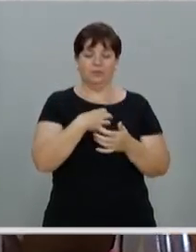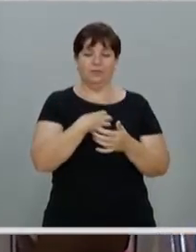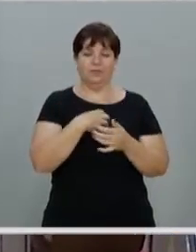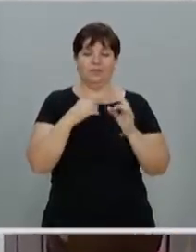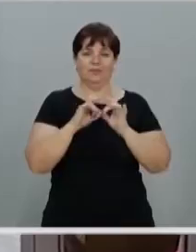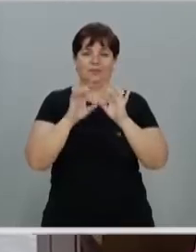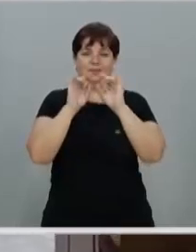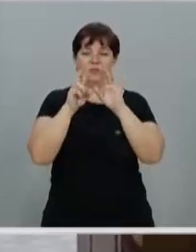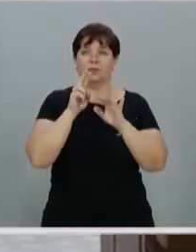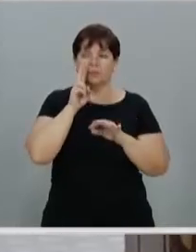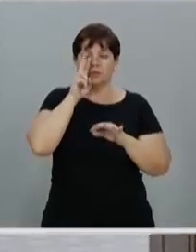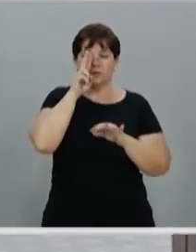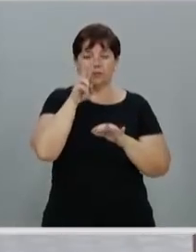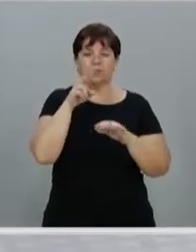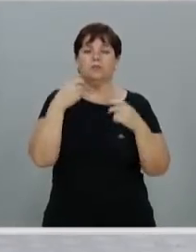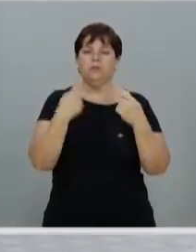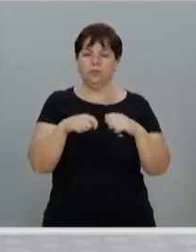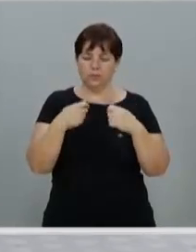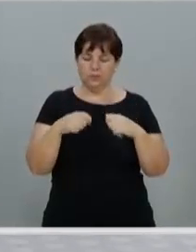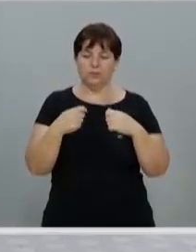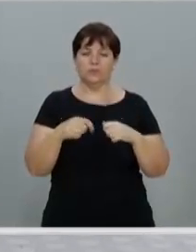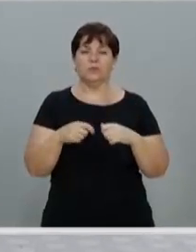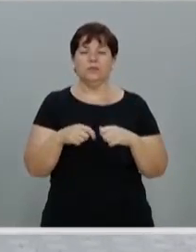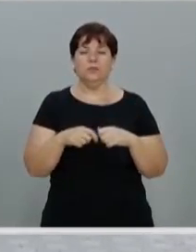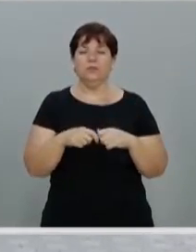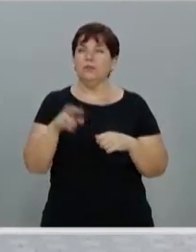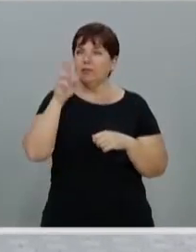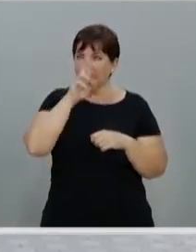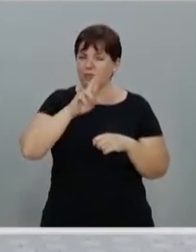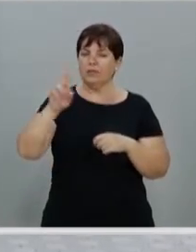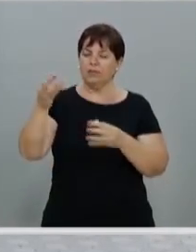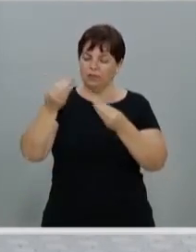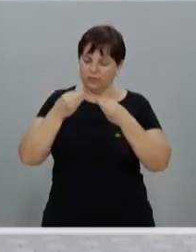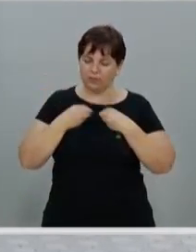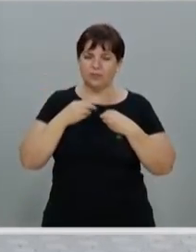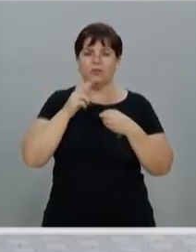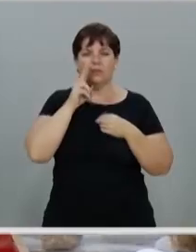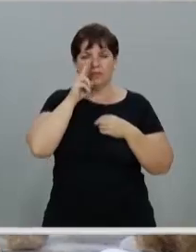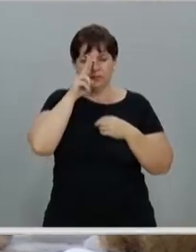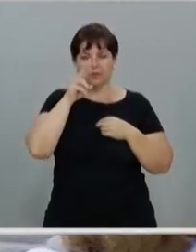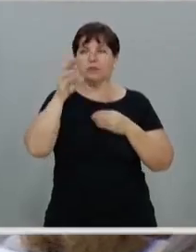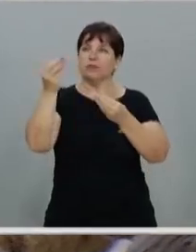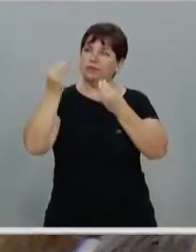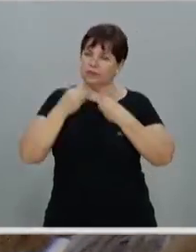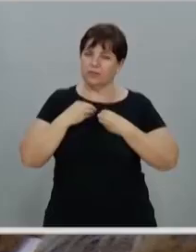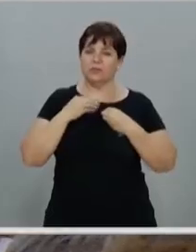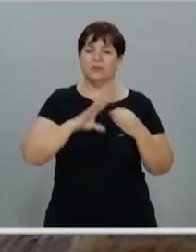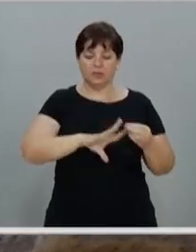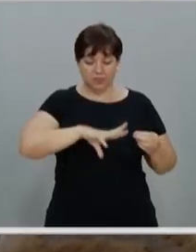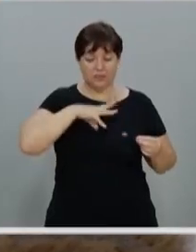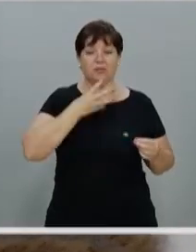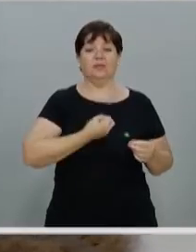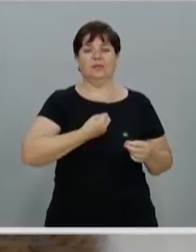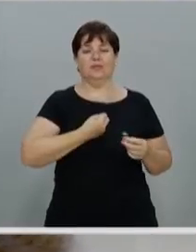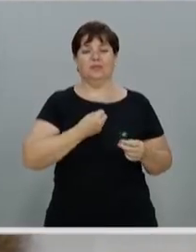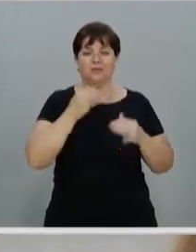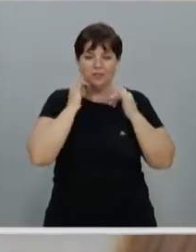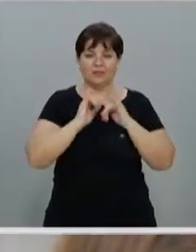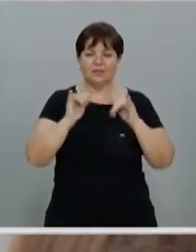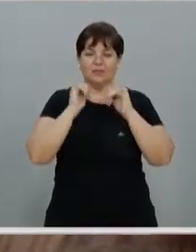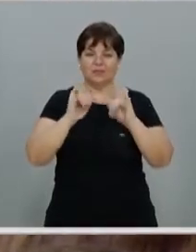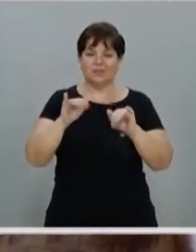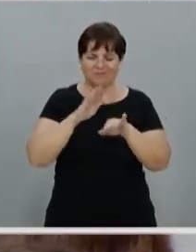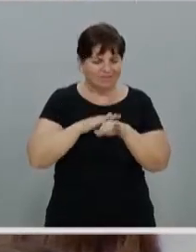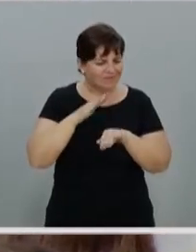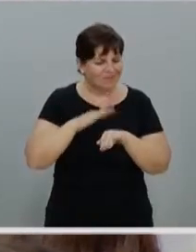força necessária de. Senhor, dai-nos a força. Dai-nos a coragem. De anunciar sempre mais o teu reino.